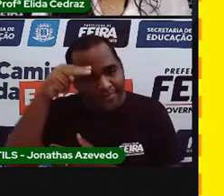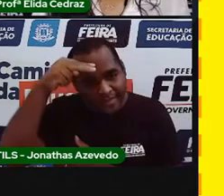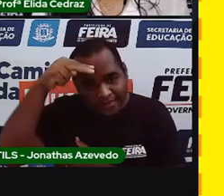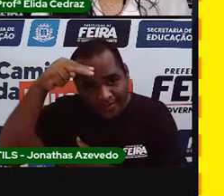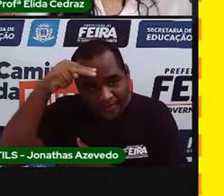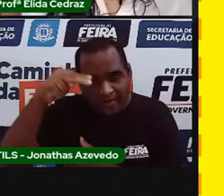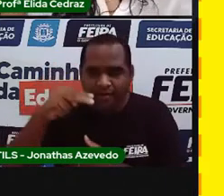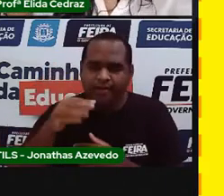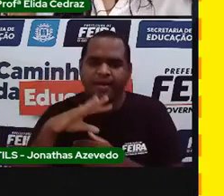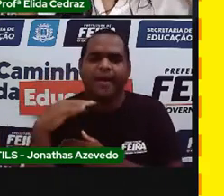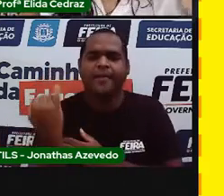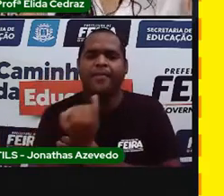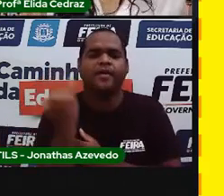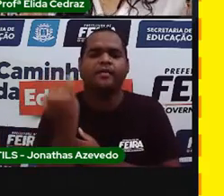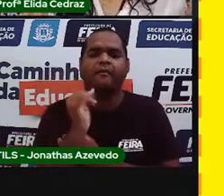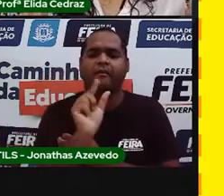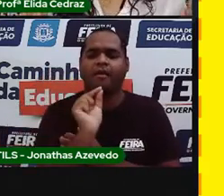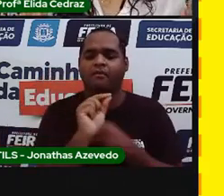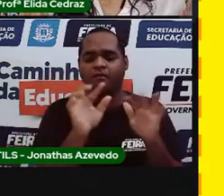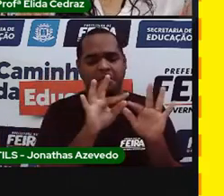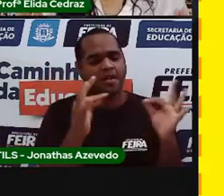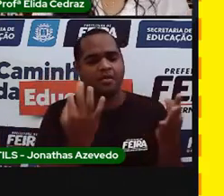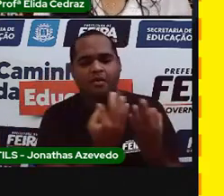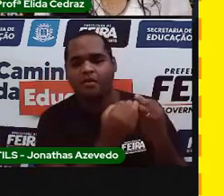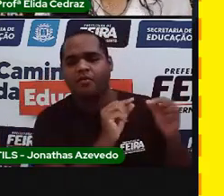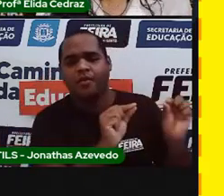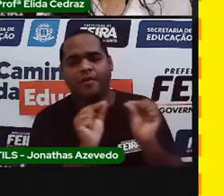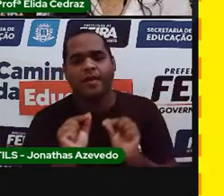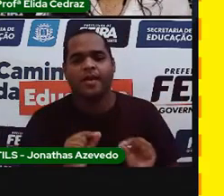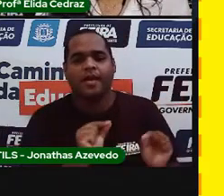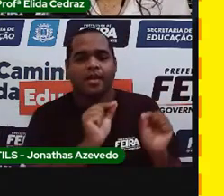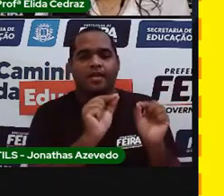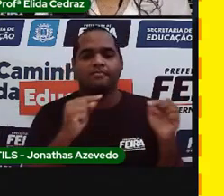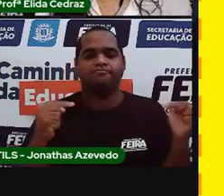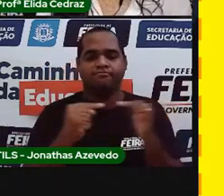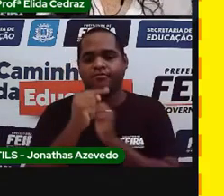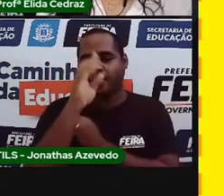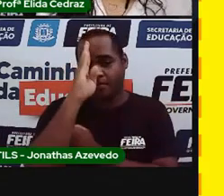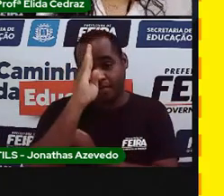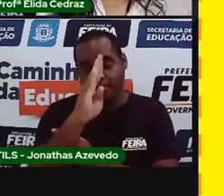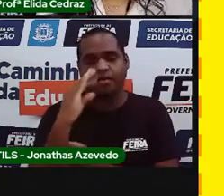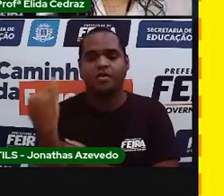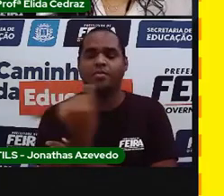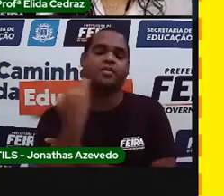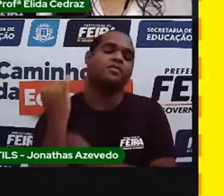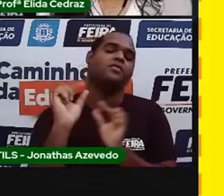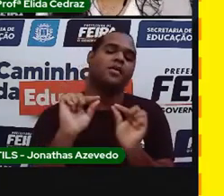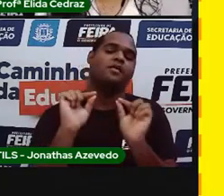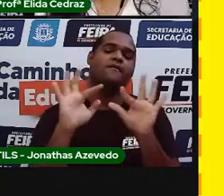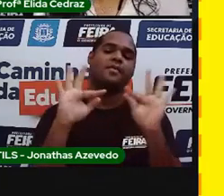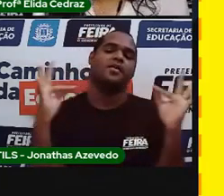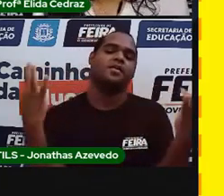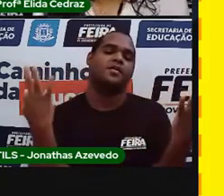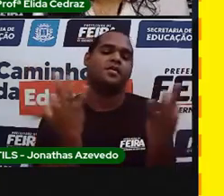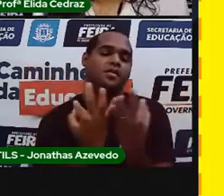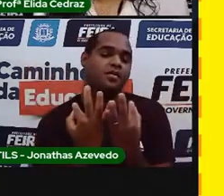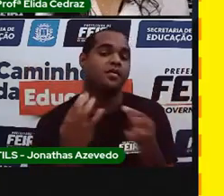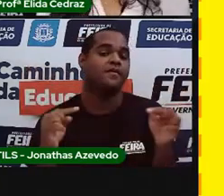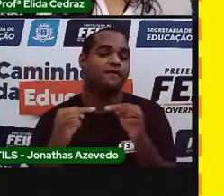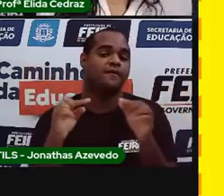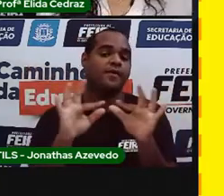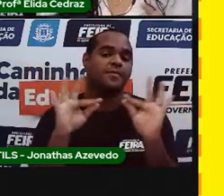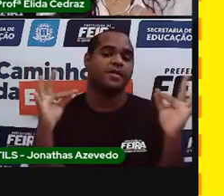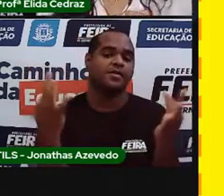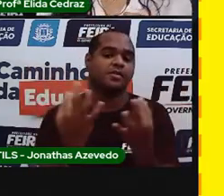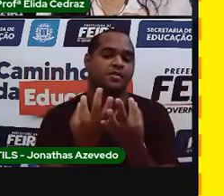Não importa o formato da família. O que importa é que família é família.